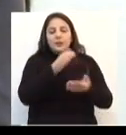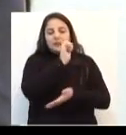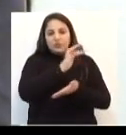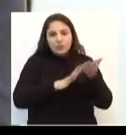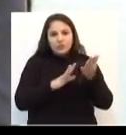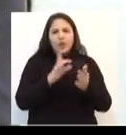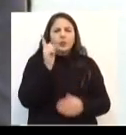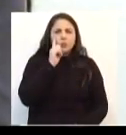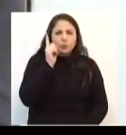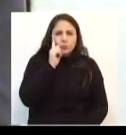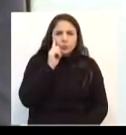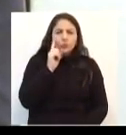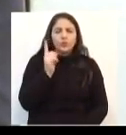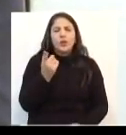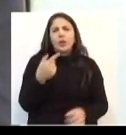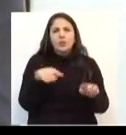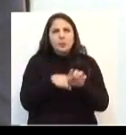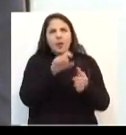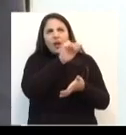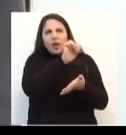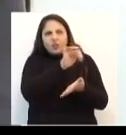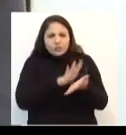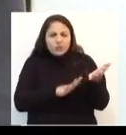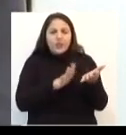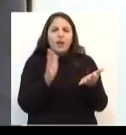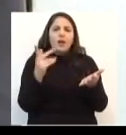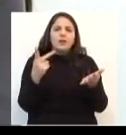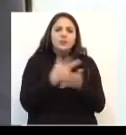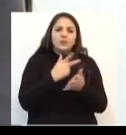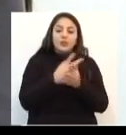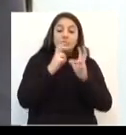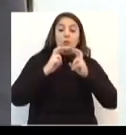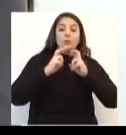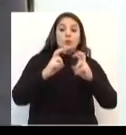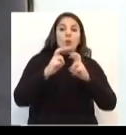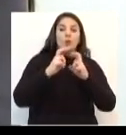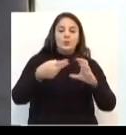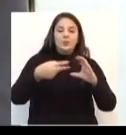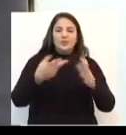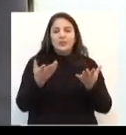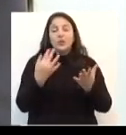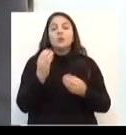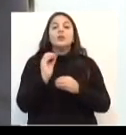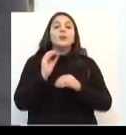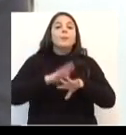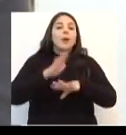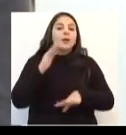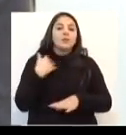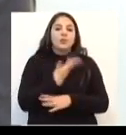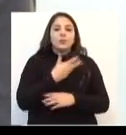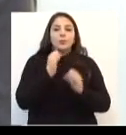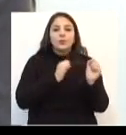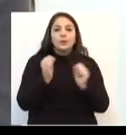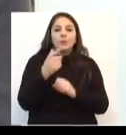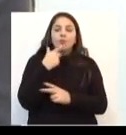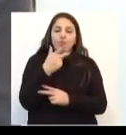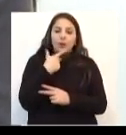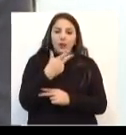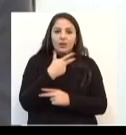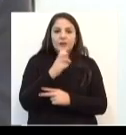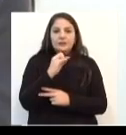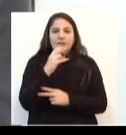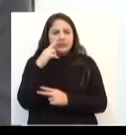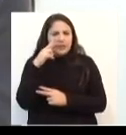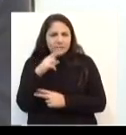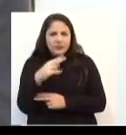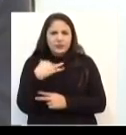decorrer de todo o dia, atividades nos ônibus também, nos coletivos urbanos. E o que mais a gente pode, então, Amarel, ressaltar, para quem